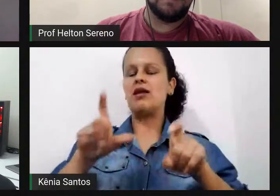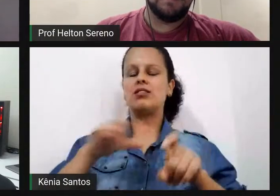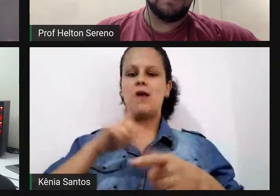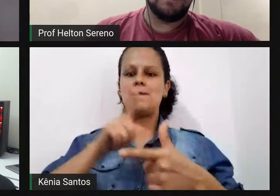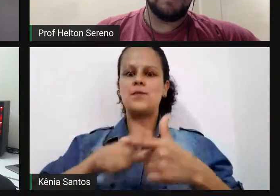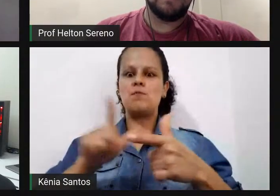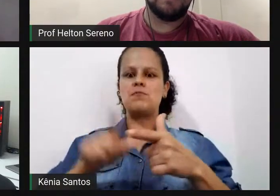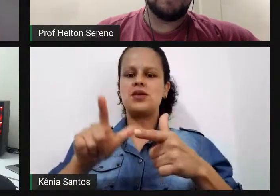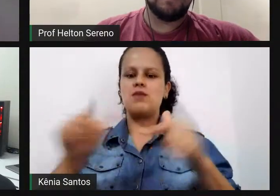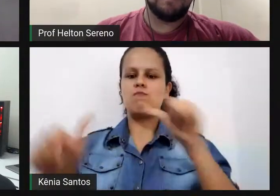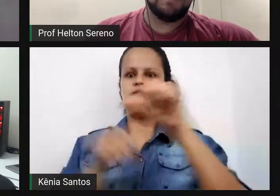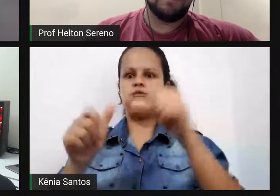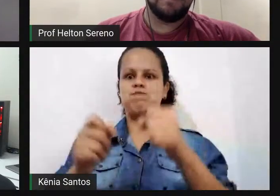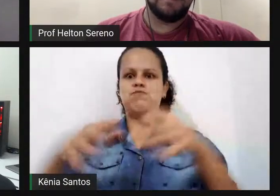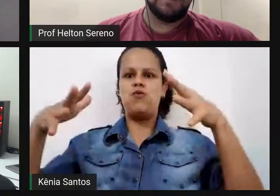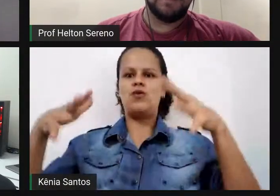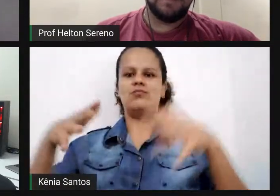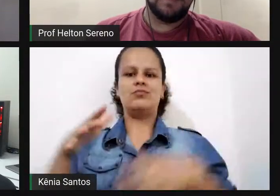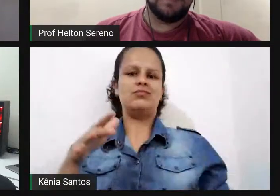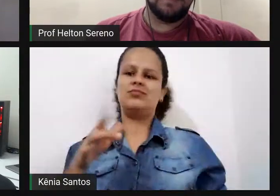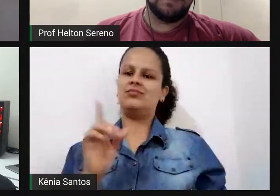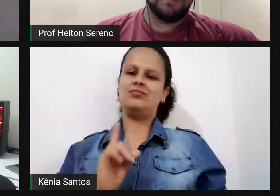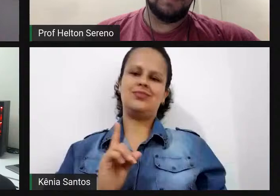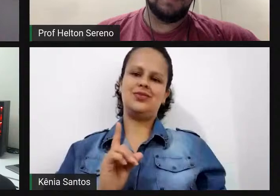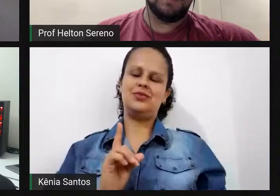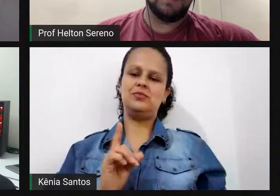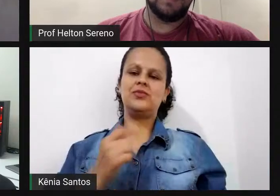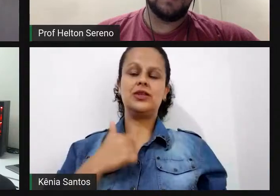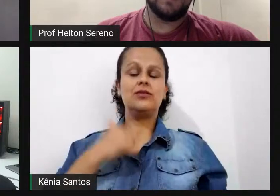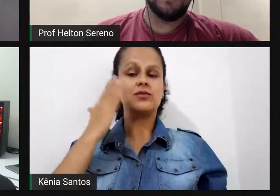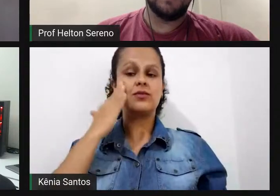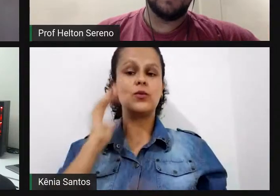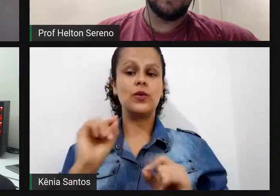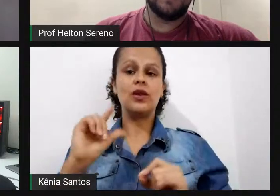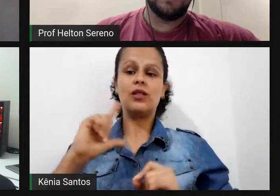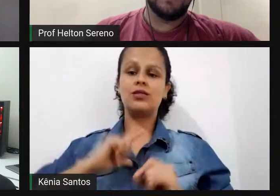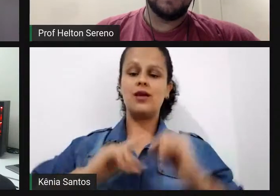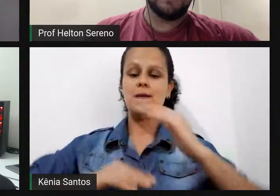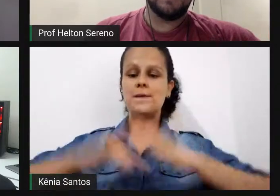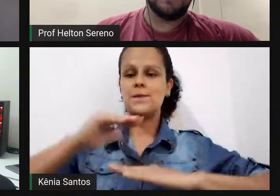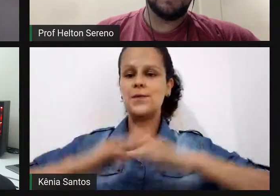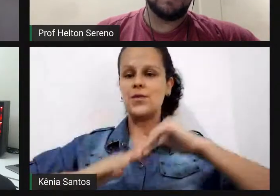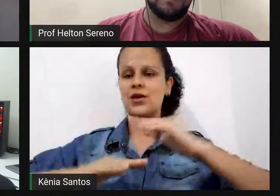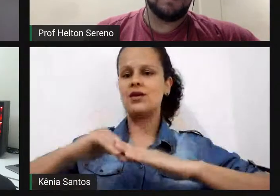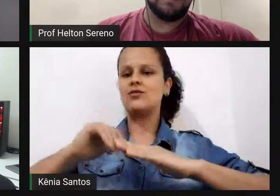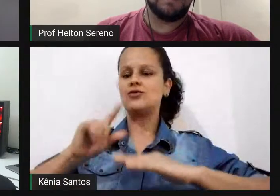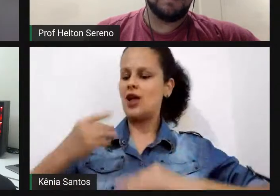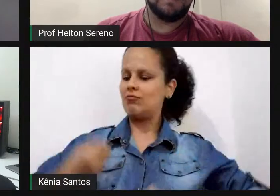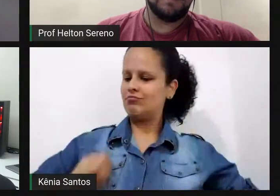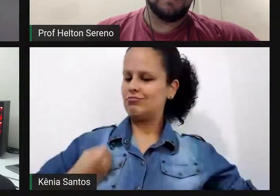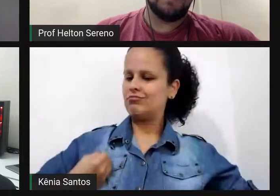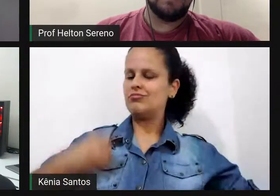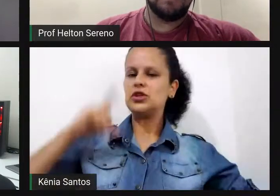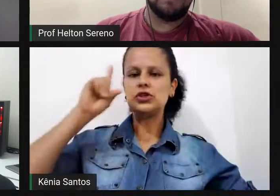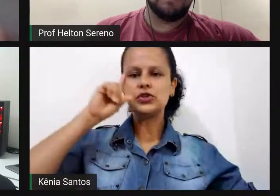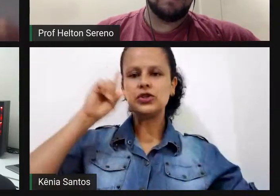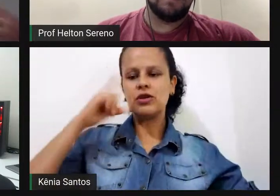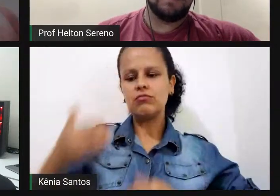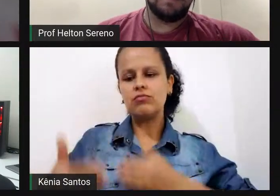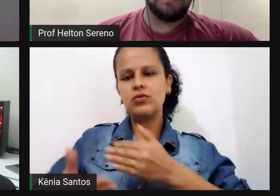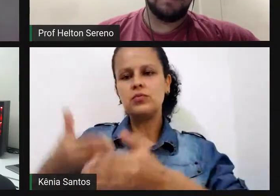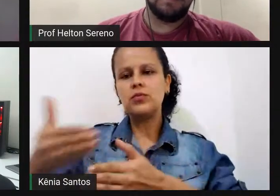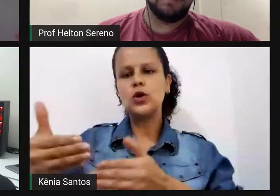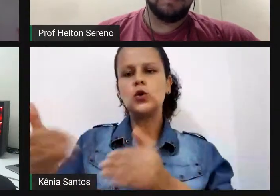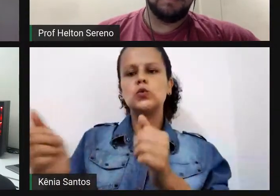culturais, mas sabemos também que nossa prática ela se faz ali no dia a dia com os estudantes, na nossa